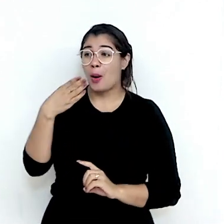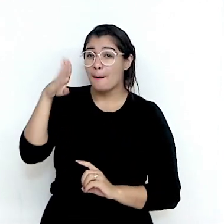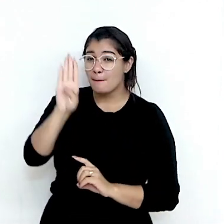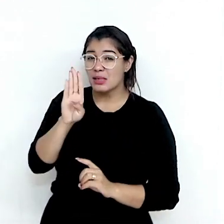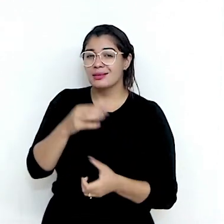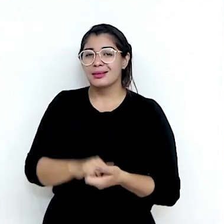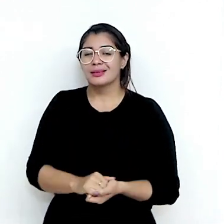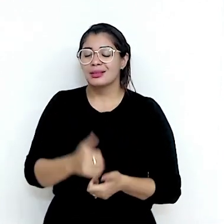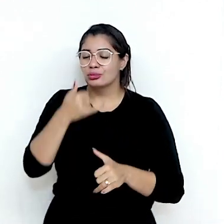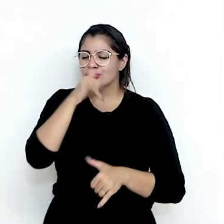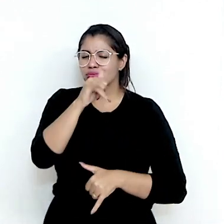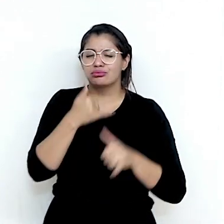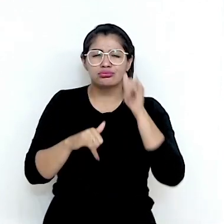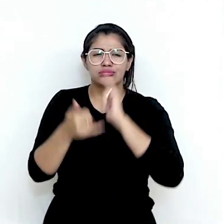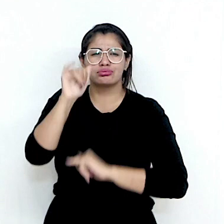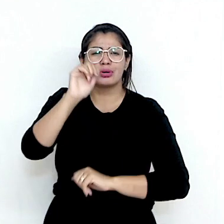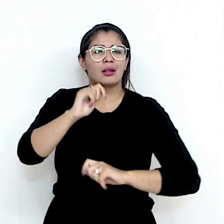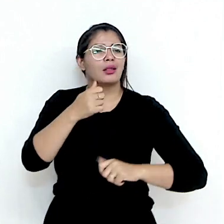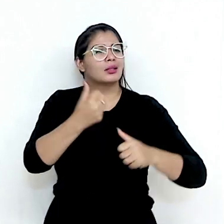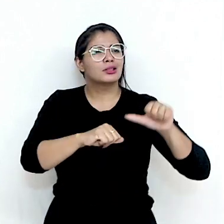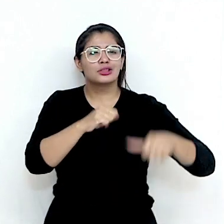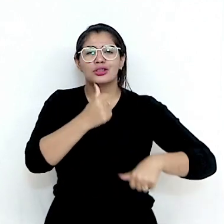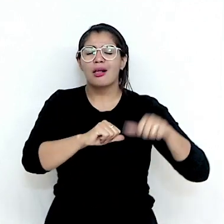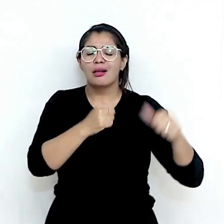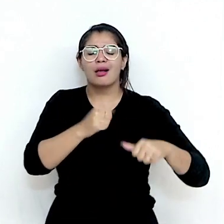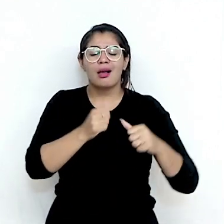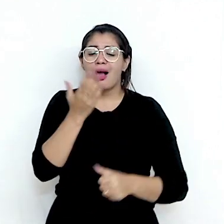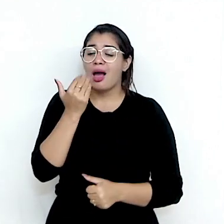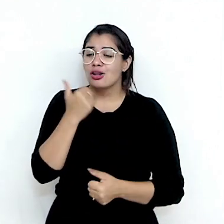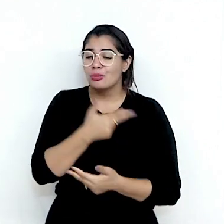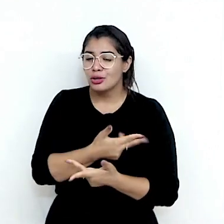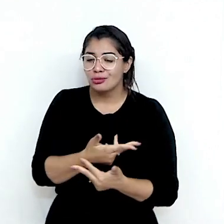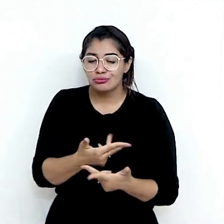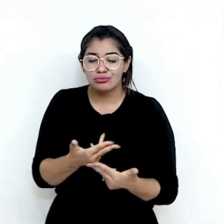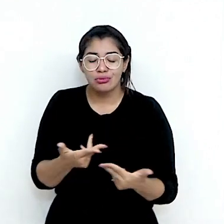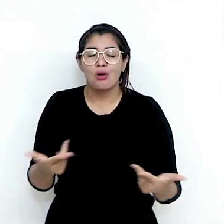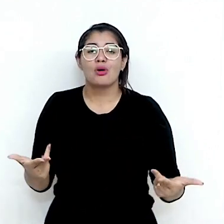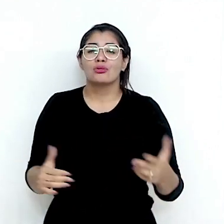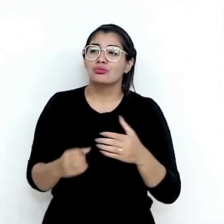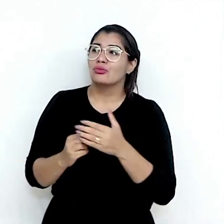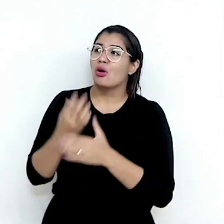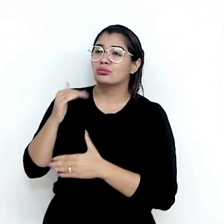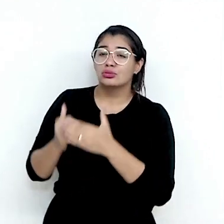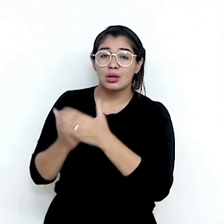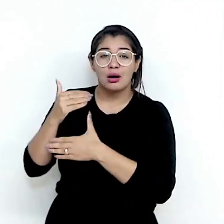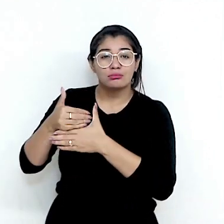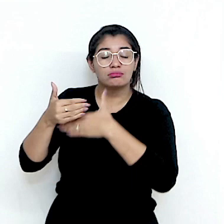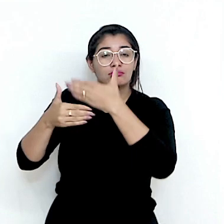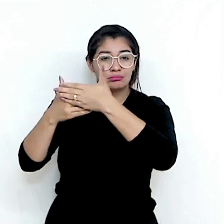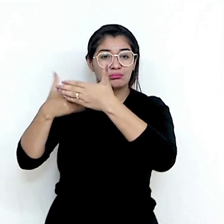em setores de energia, setores financeiros, alimentos, mineração, siderurgia, construção, fármacos.